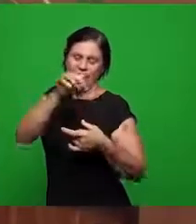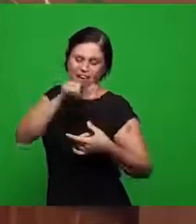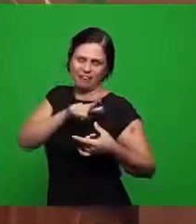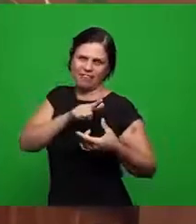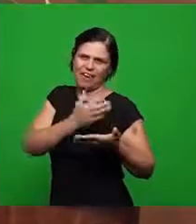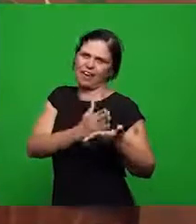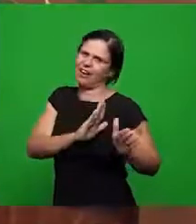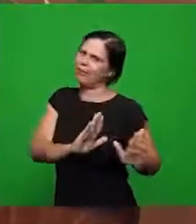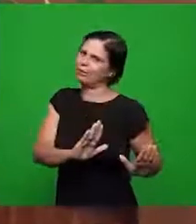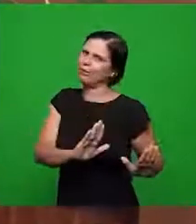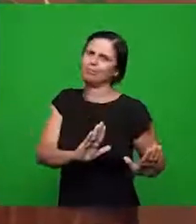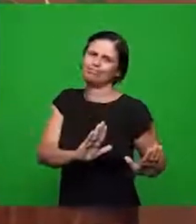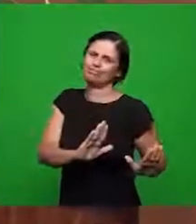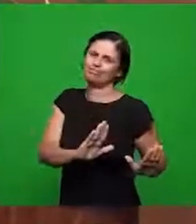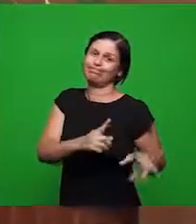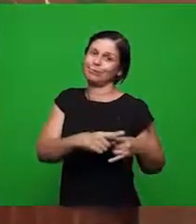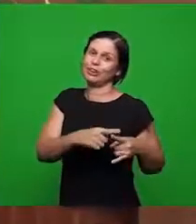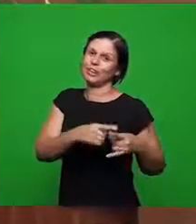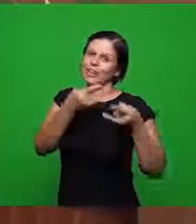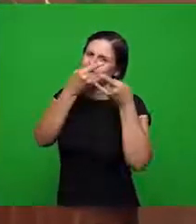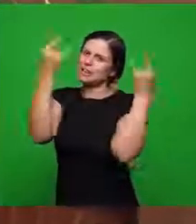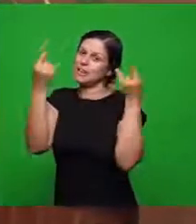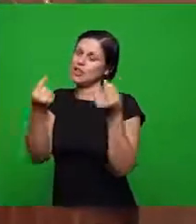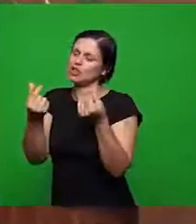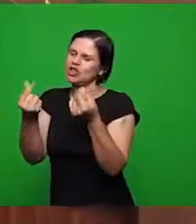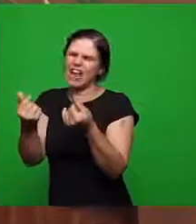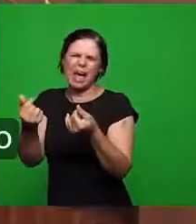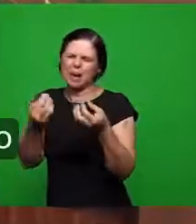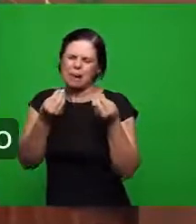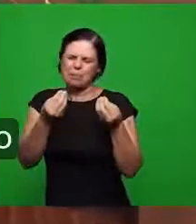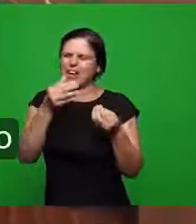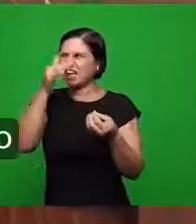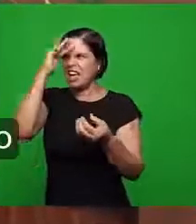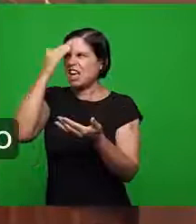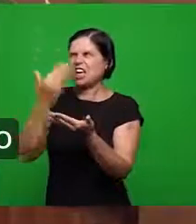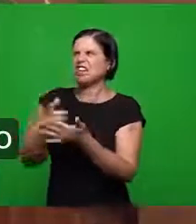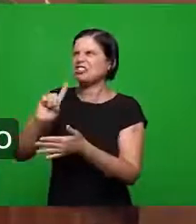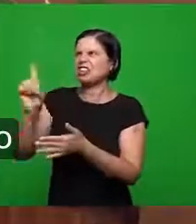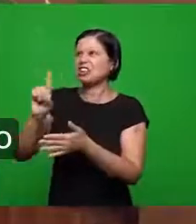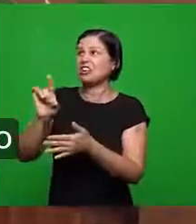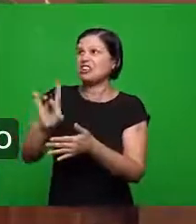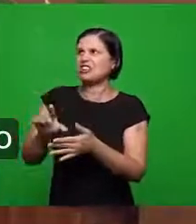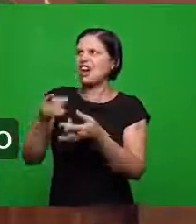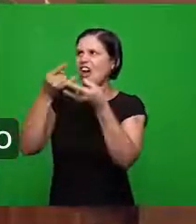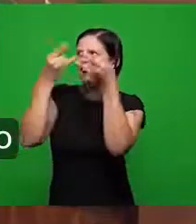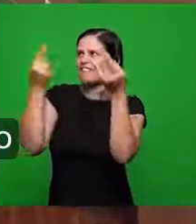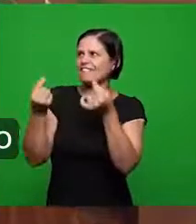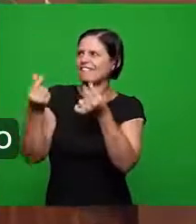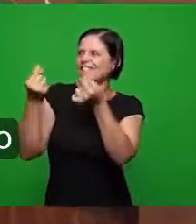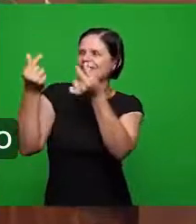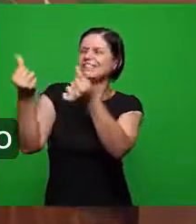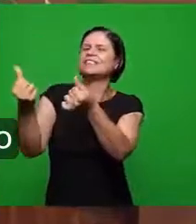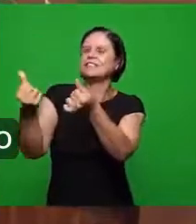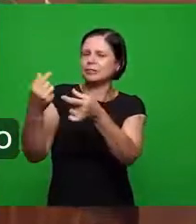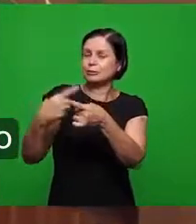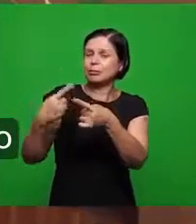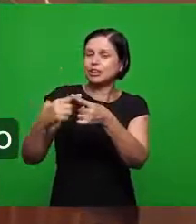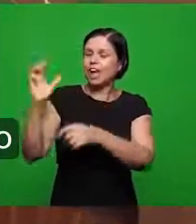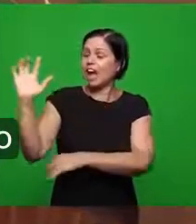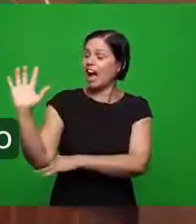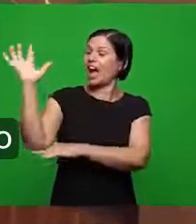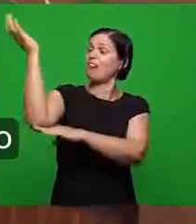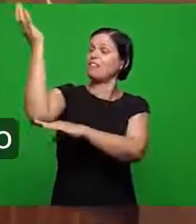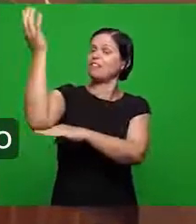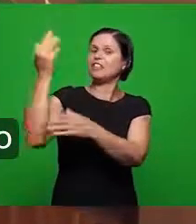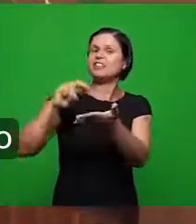morreu para criar a grande árvore a grande árvore é para mostrar quanto de poder a